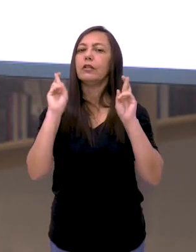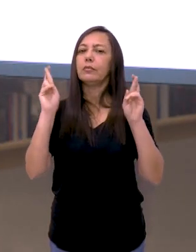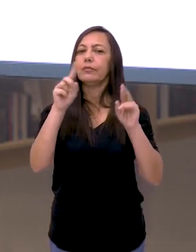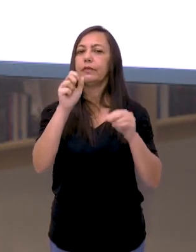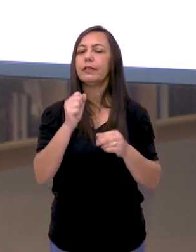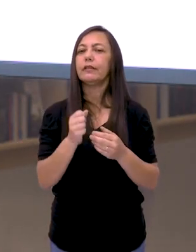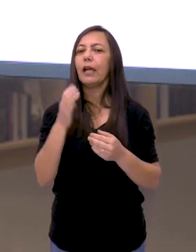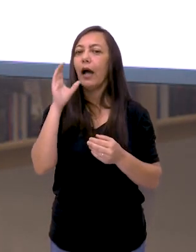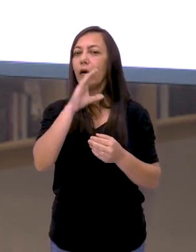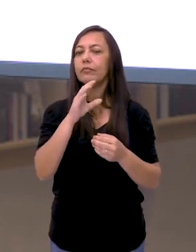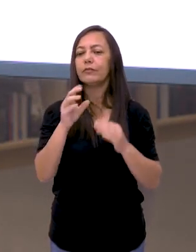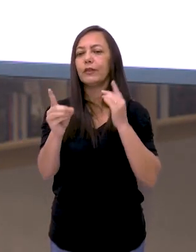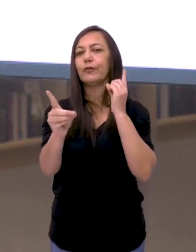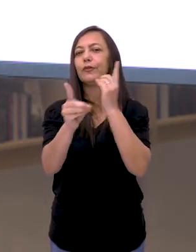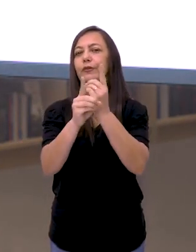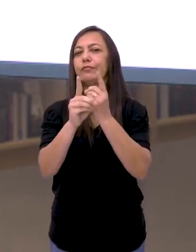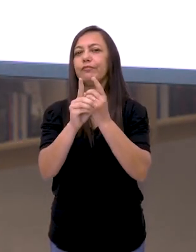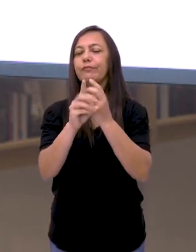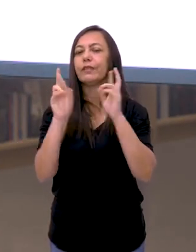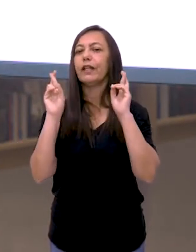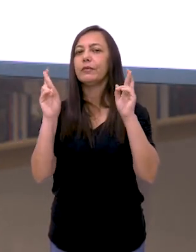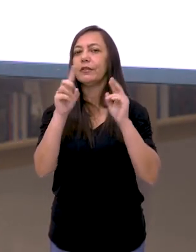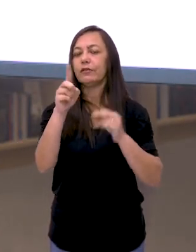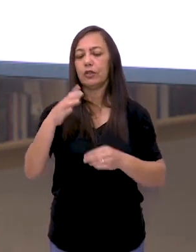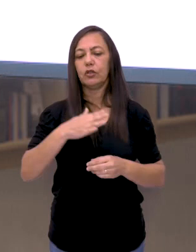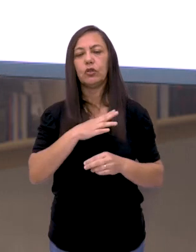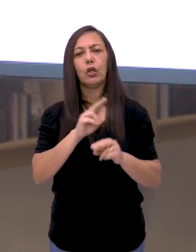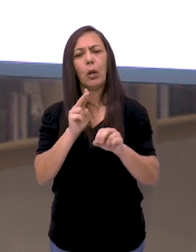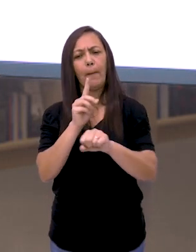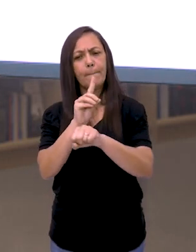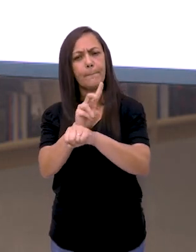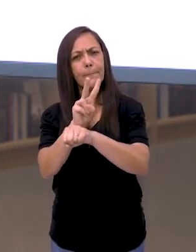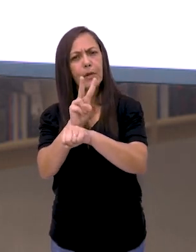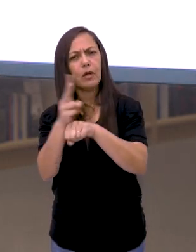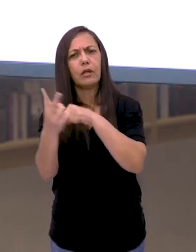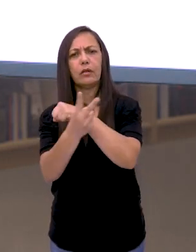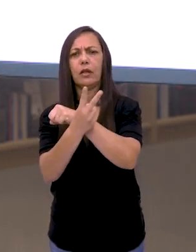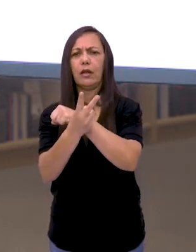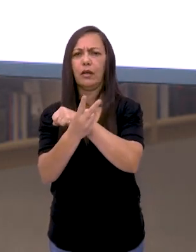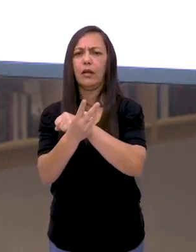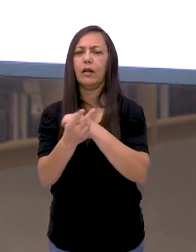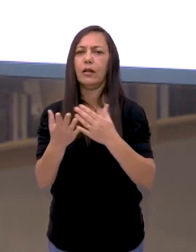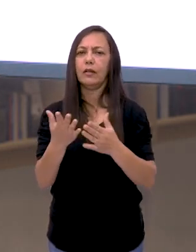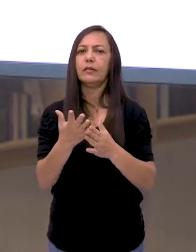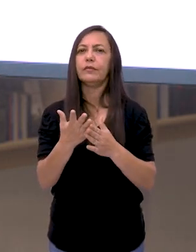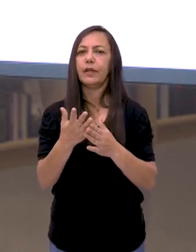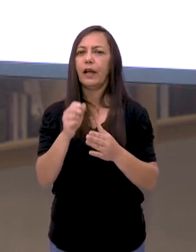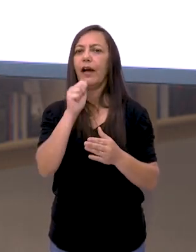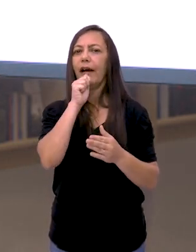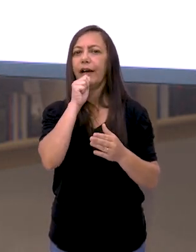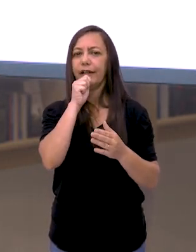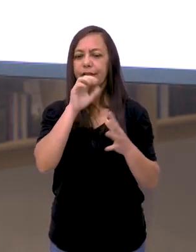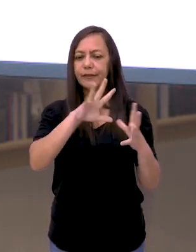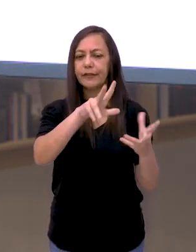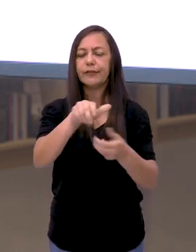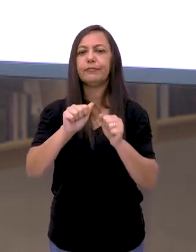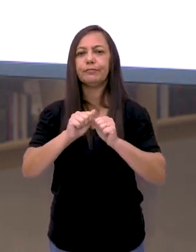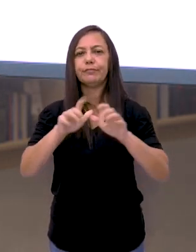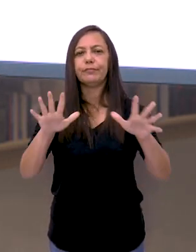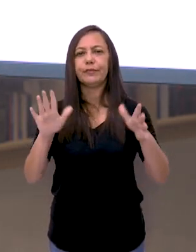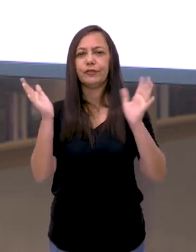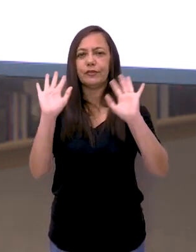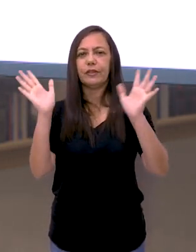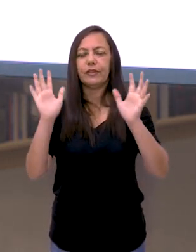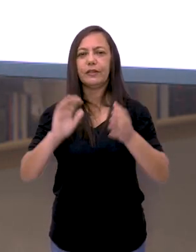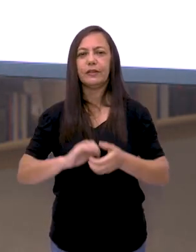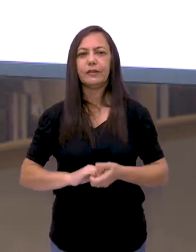reencontraremos e desejo que vocês se cuidem, se previnam. Afinal de contas, ainda estamos em meio a uma pandemia. Até